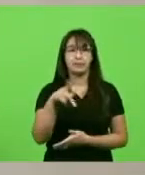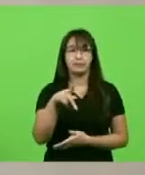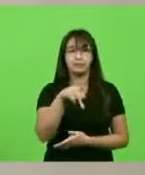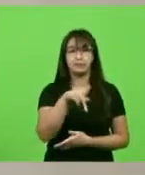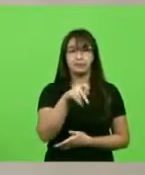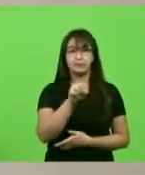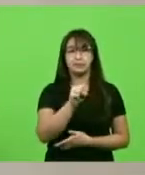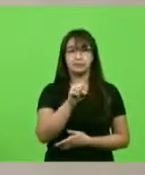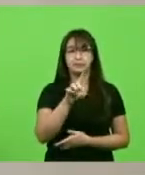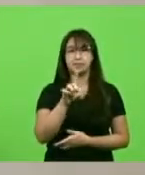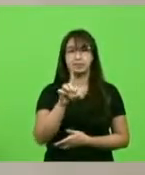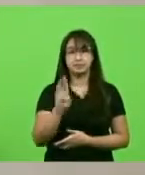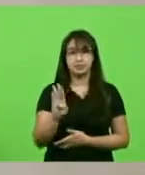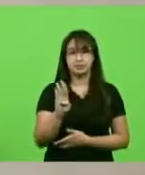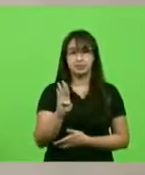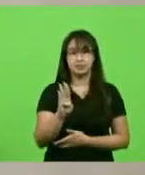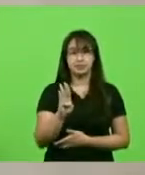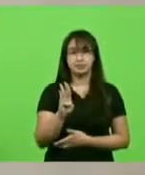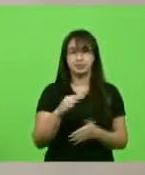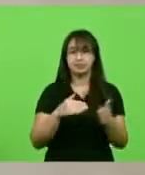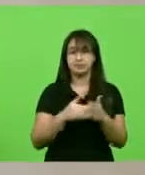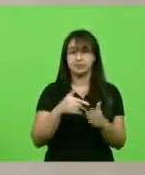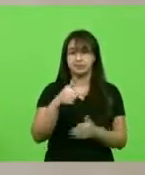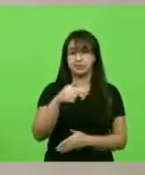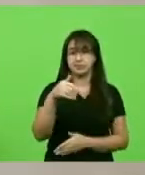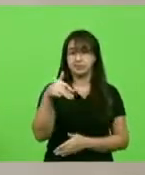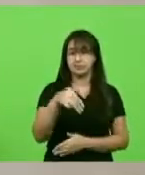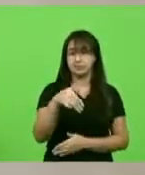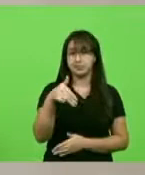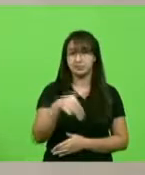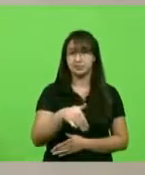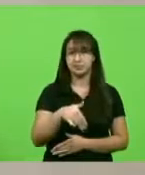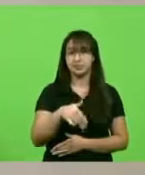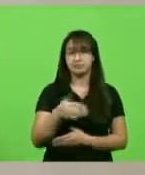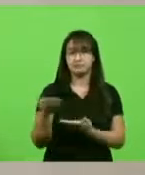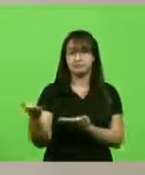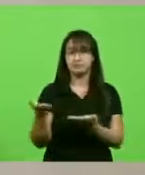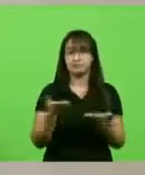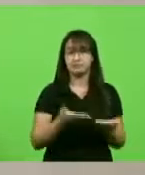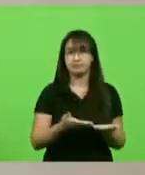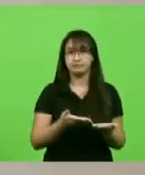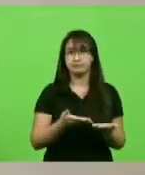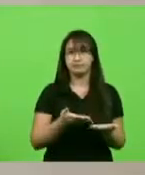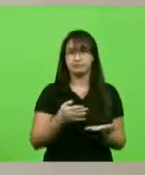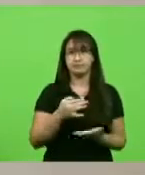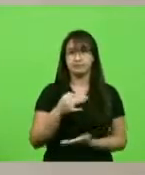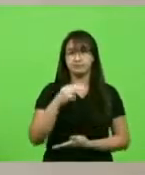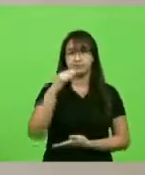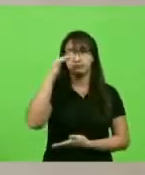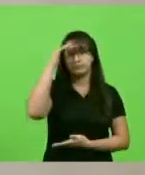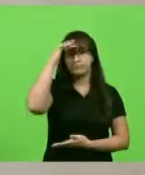PSD, PSB. Tempo de 7 minutos e 30 segundos. Fará uso da palavra o deputado Silvio Drevec.